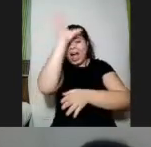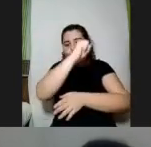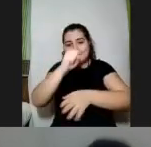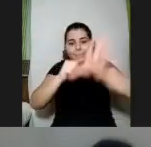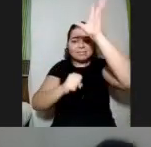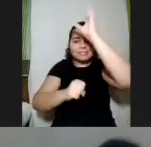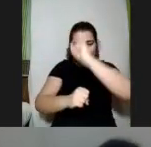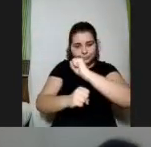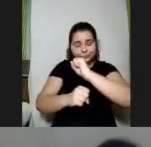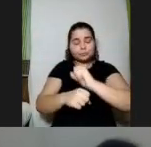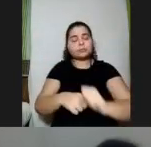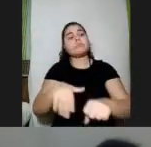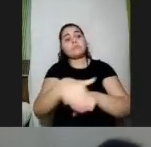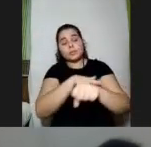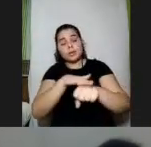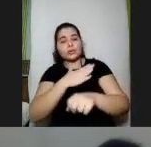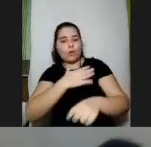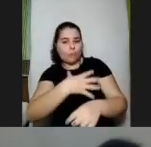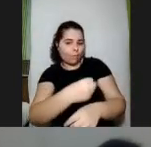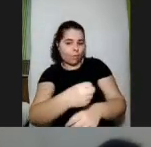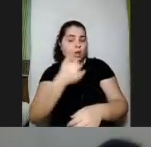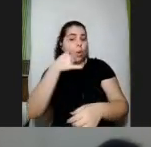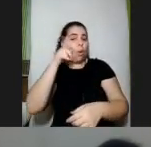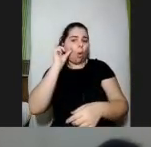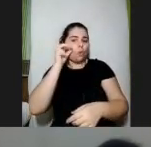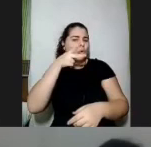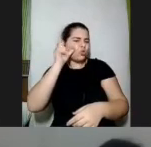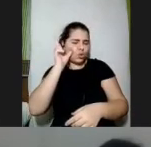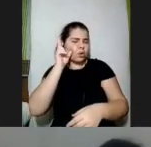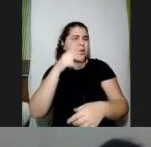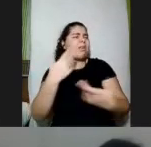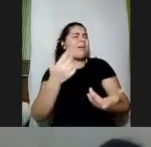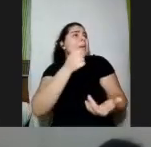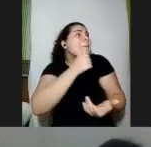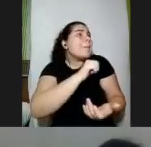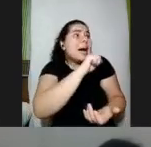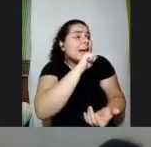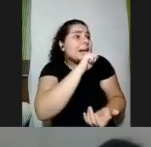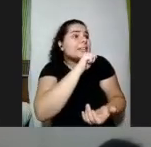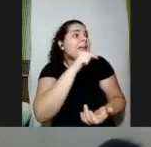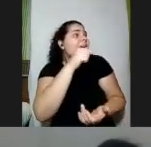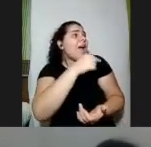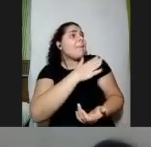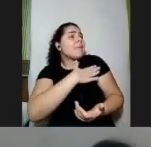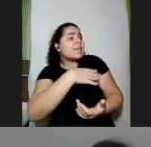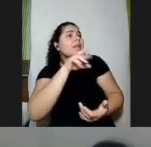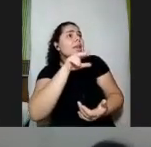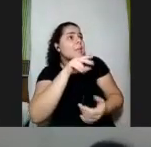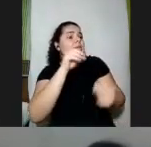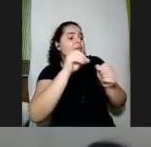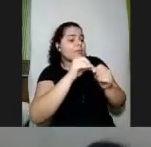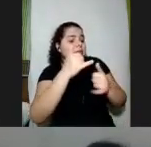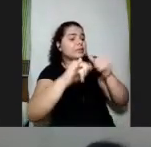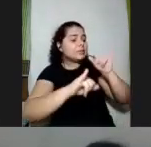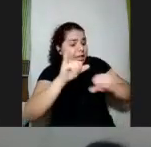falando isso aqui com o meu filho mais velho ontem ou anteontem não sei no jantar que ele falou mãe a Beatriz estava fazendo lá o joguinho e eu vi que ela está